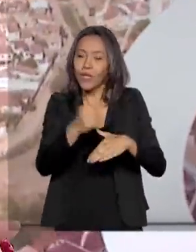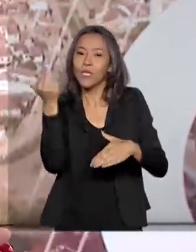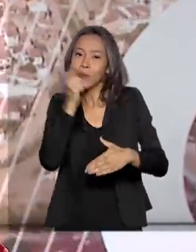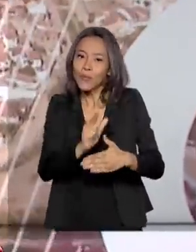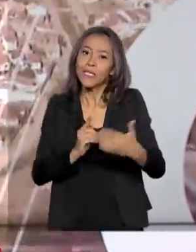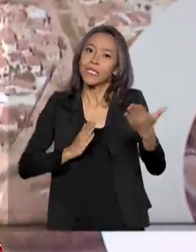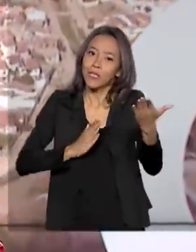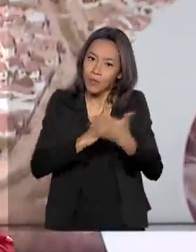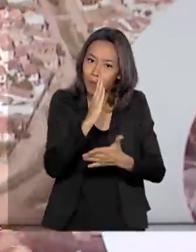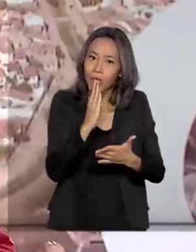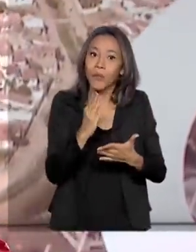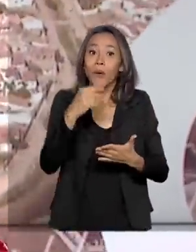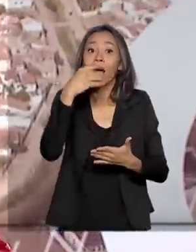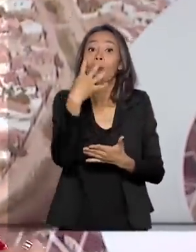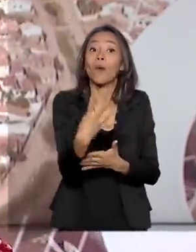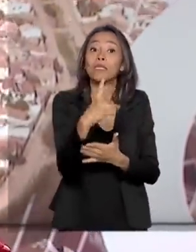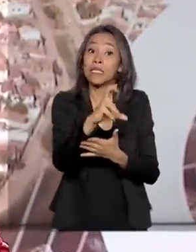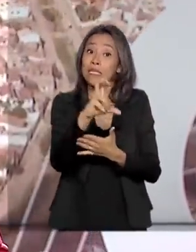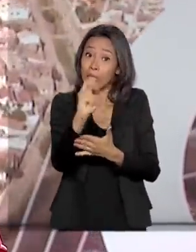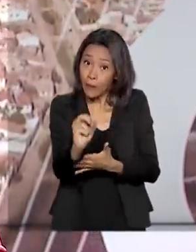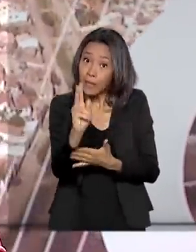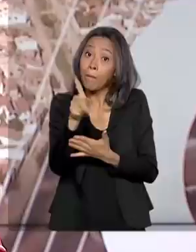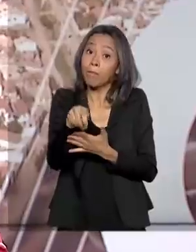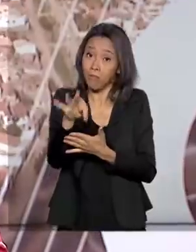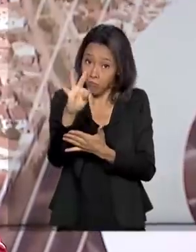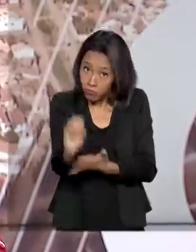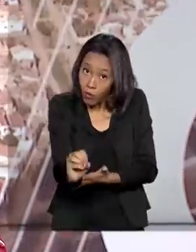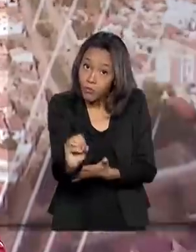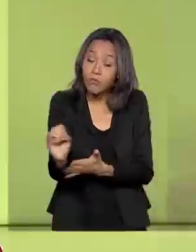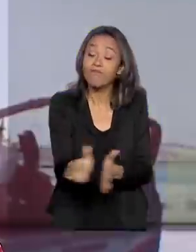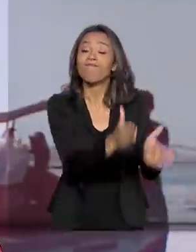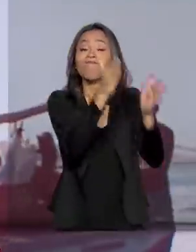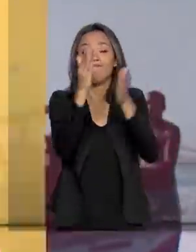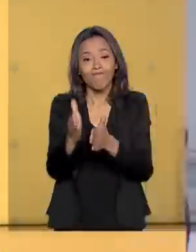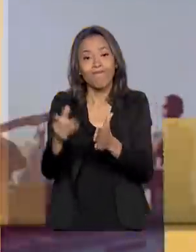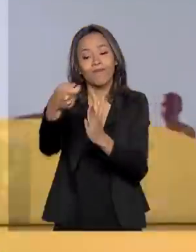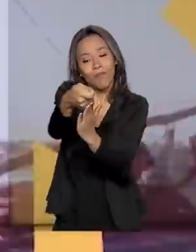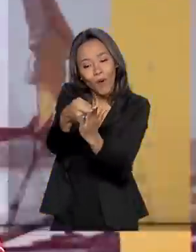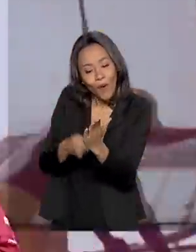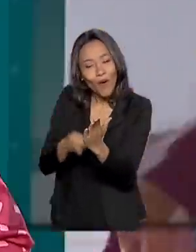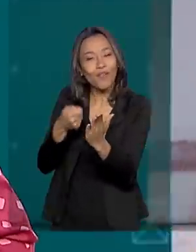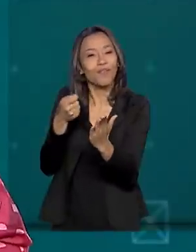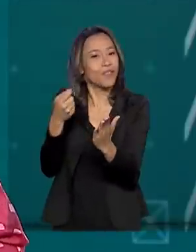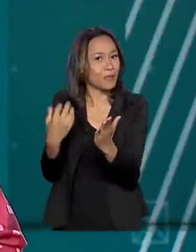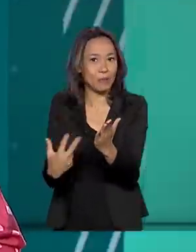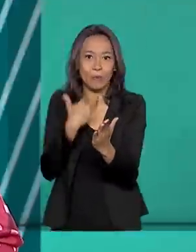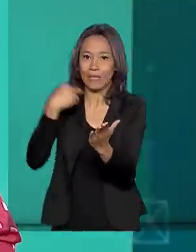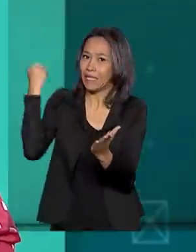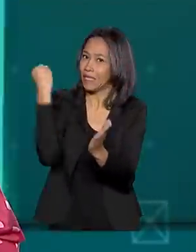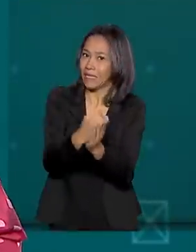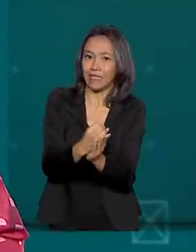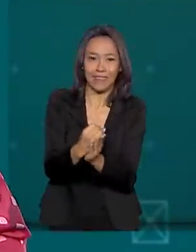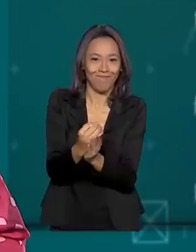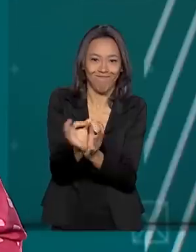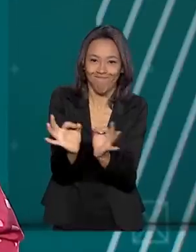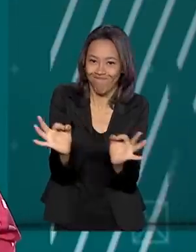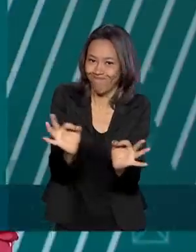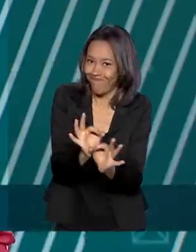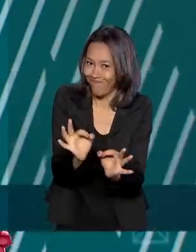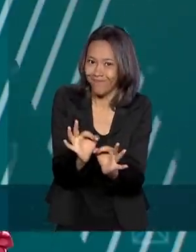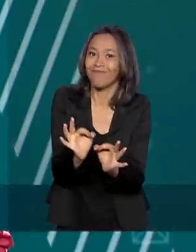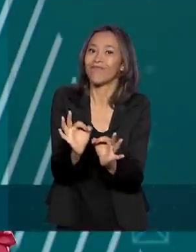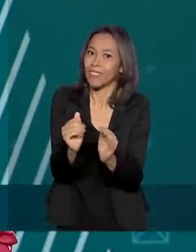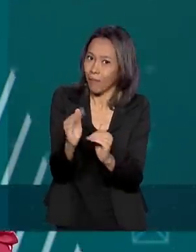notas igual ou superior a 450 pontos, além de ter tirado nota diferente de zero na redação. O